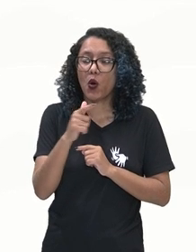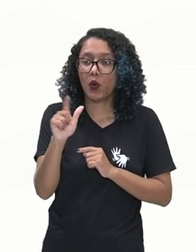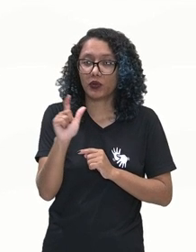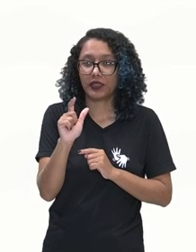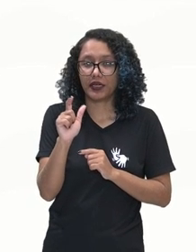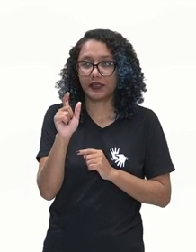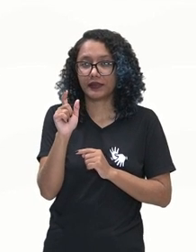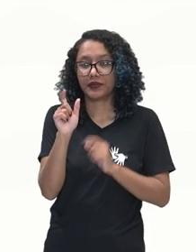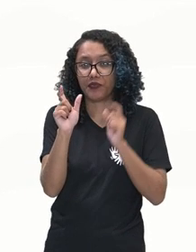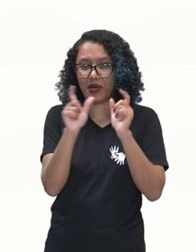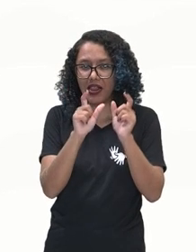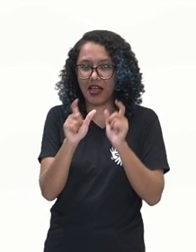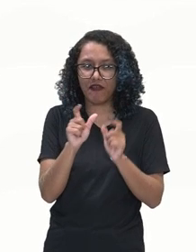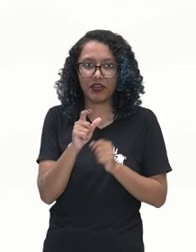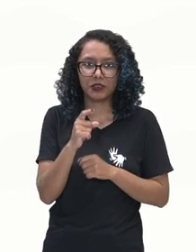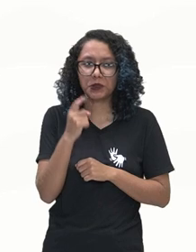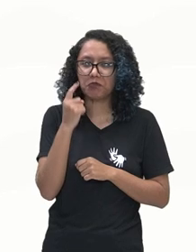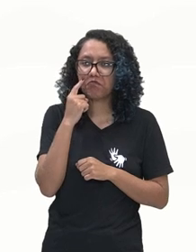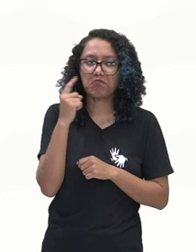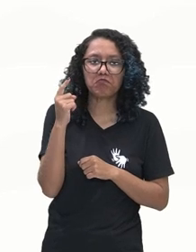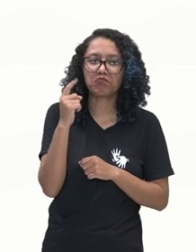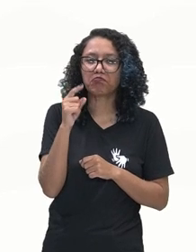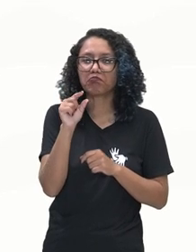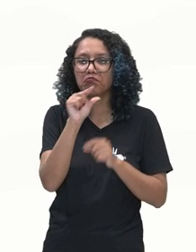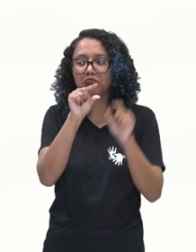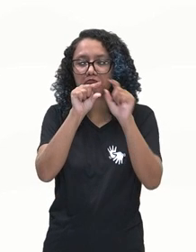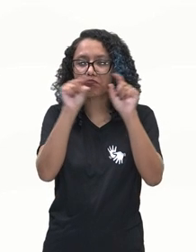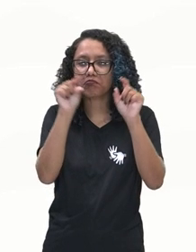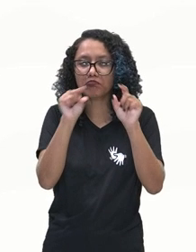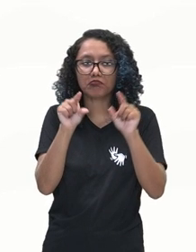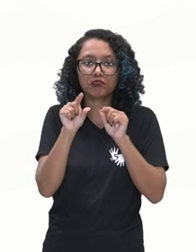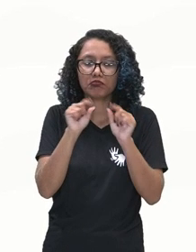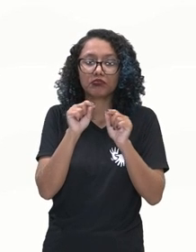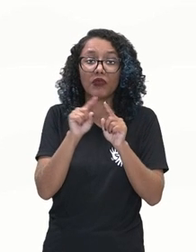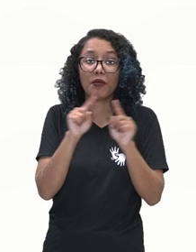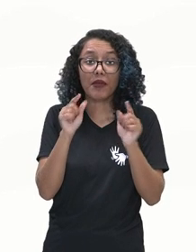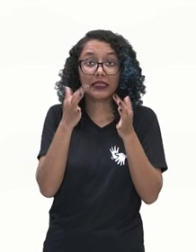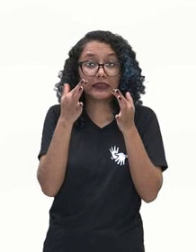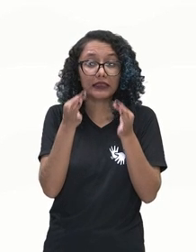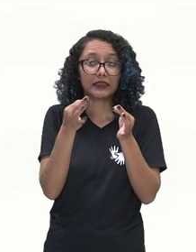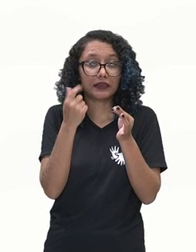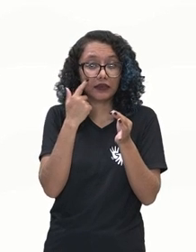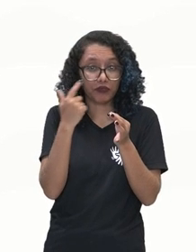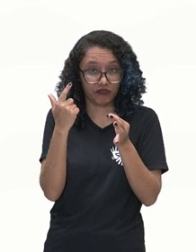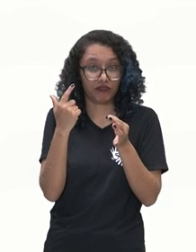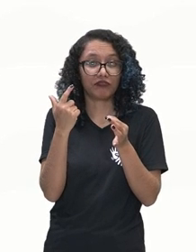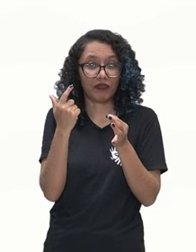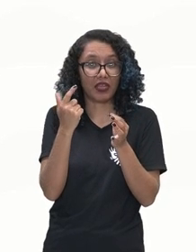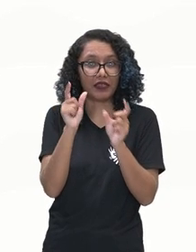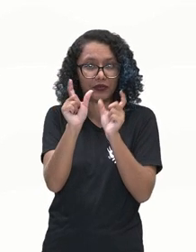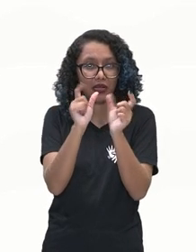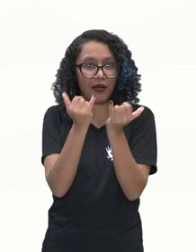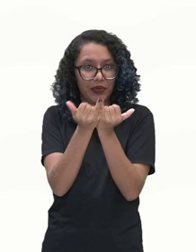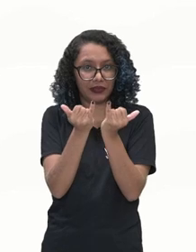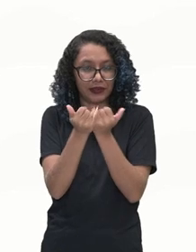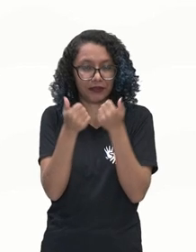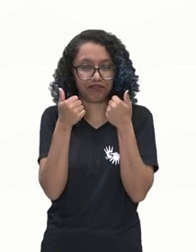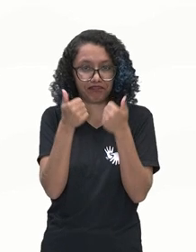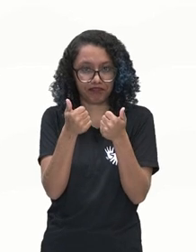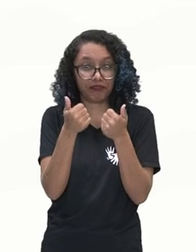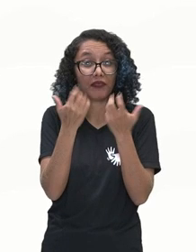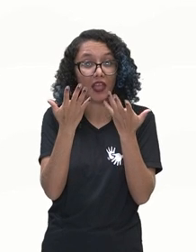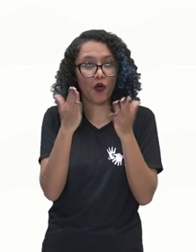marquei, ok? Mas prestem atenção nesses cognatos, ok? Essa é a